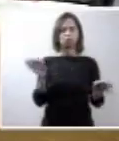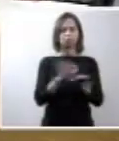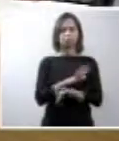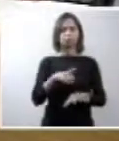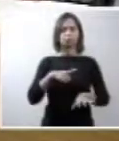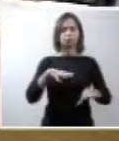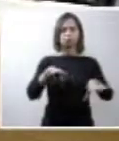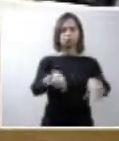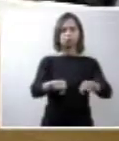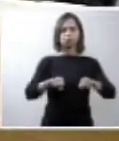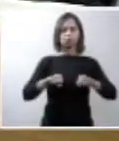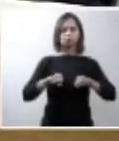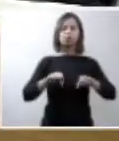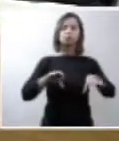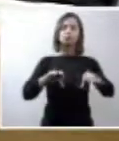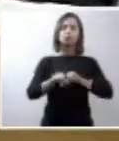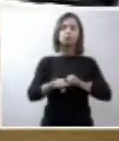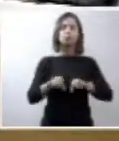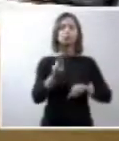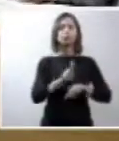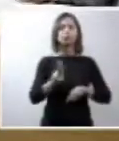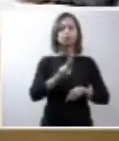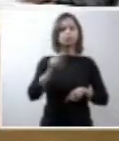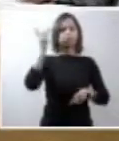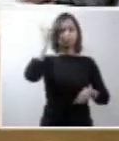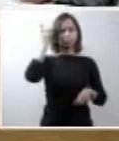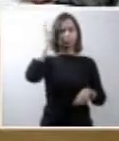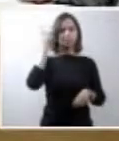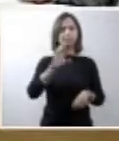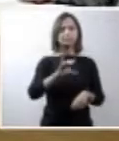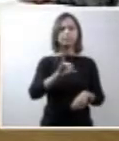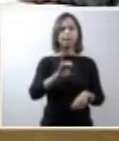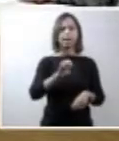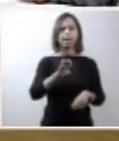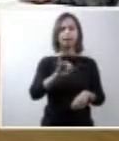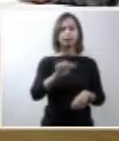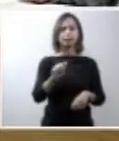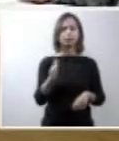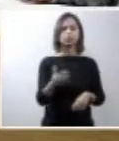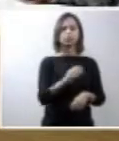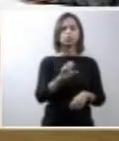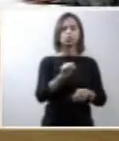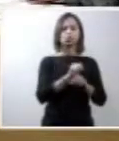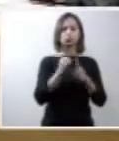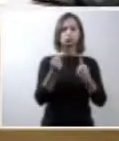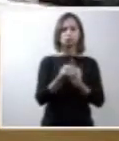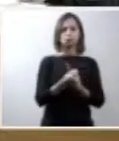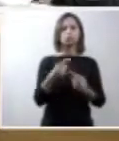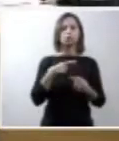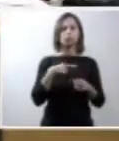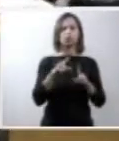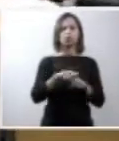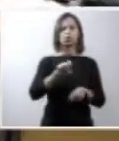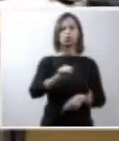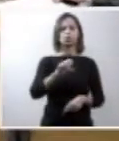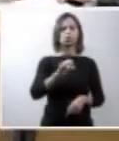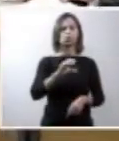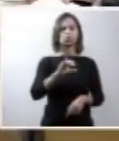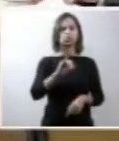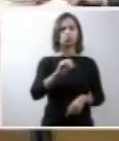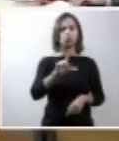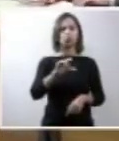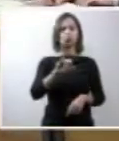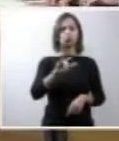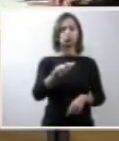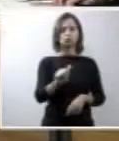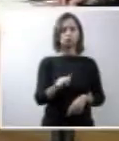Sociais pela Universidade de São Paulo, mestrado em Sociologia pela mesma universidade